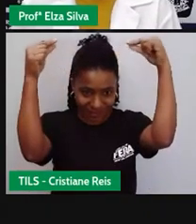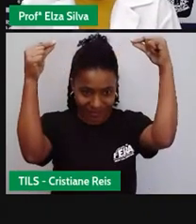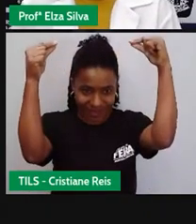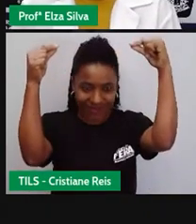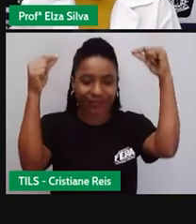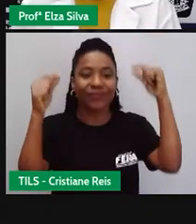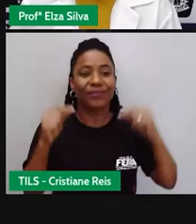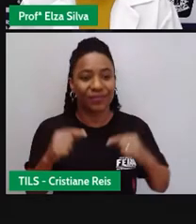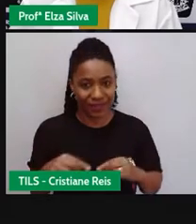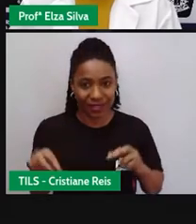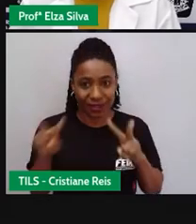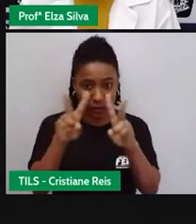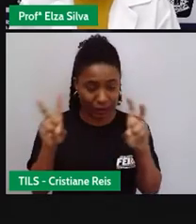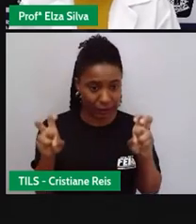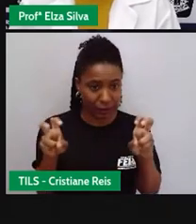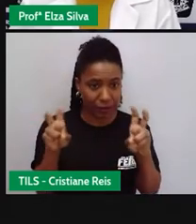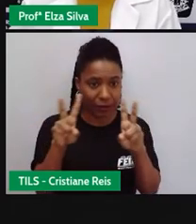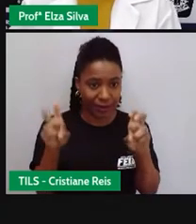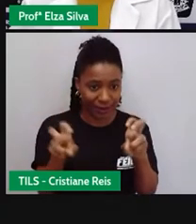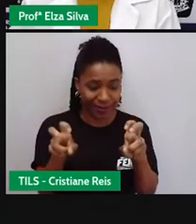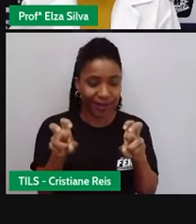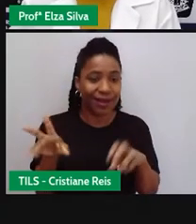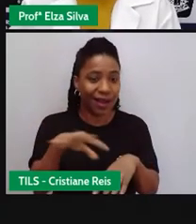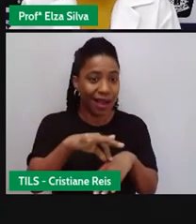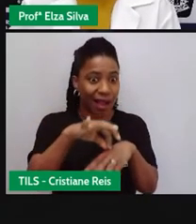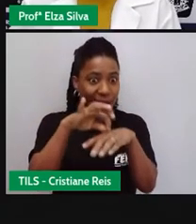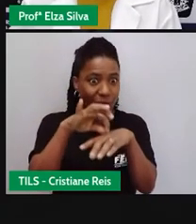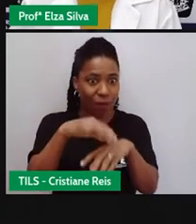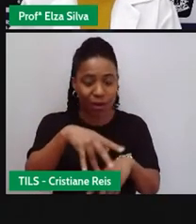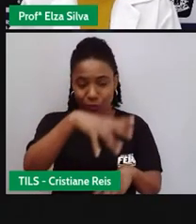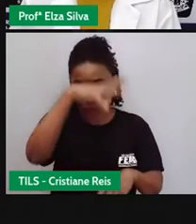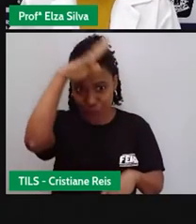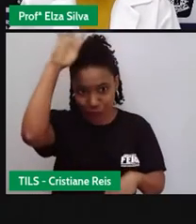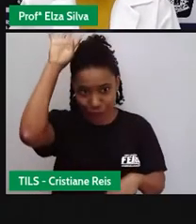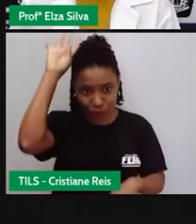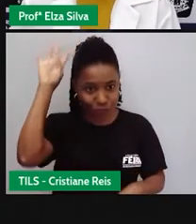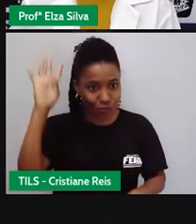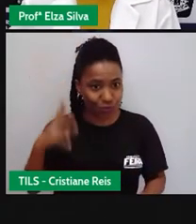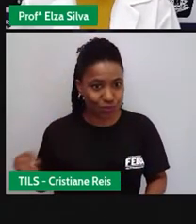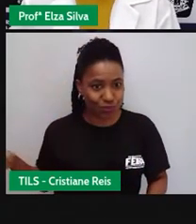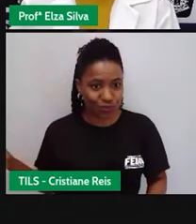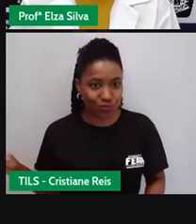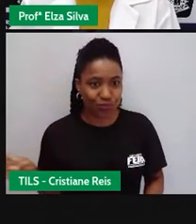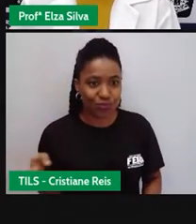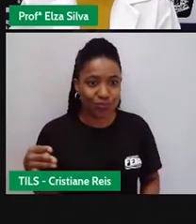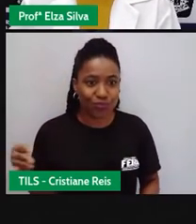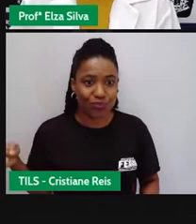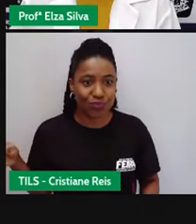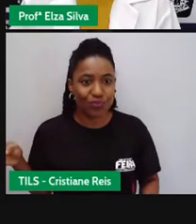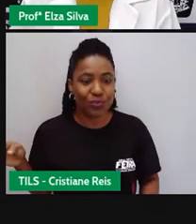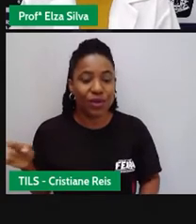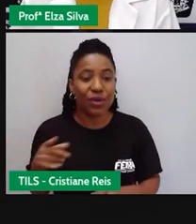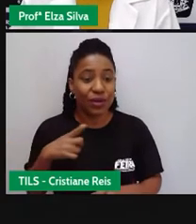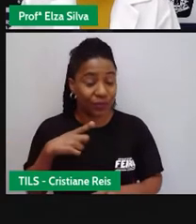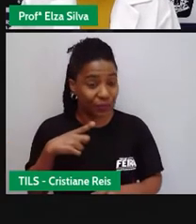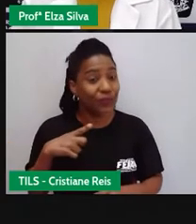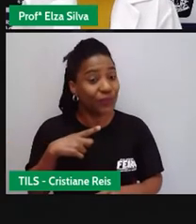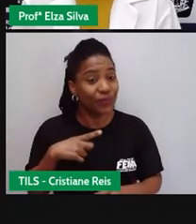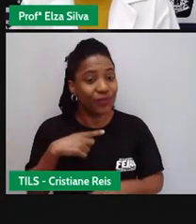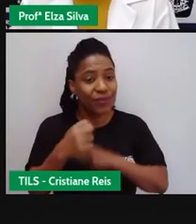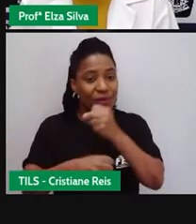a alma do dragão. Também, uma produção recente. 2021. Foi produzido em